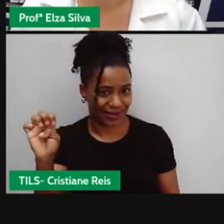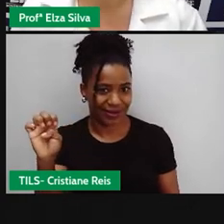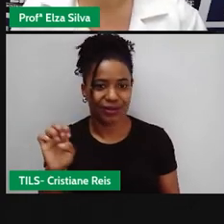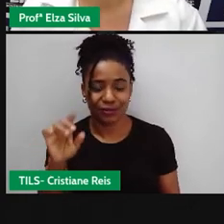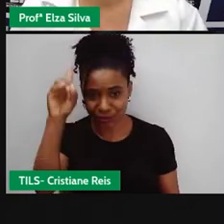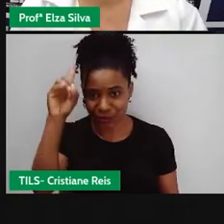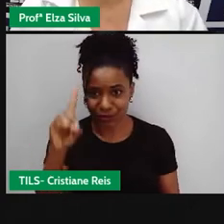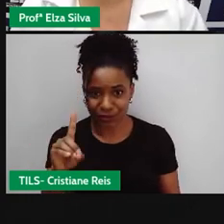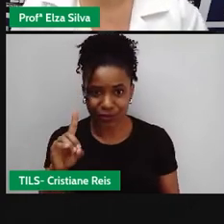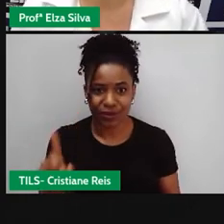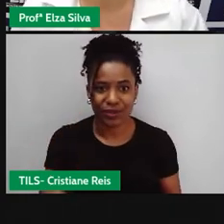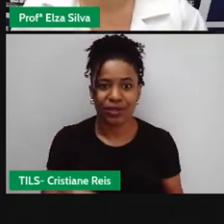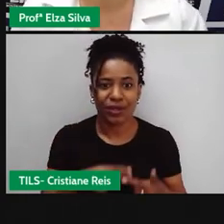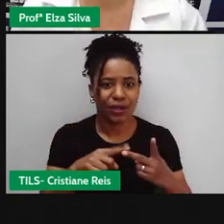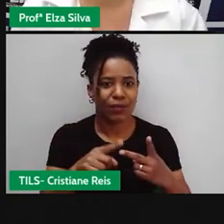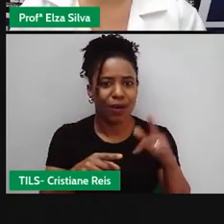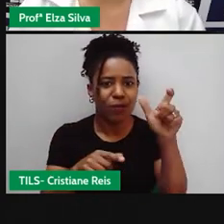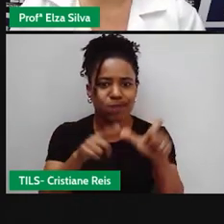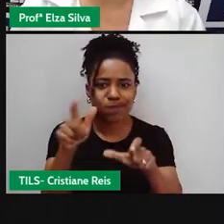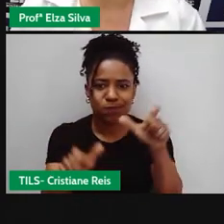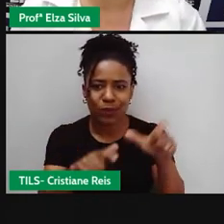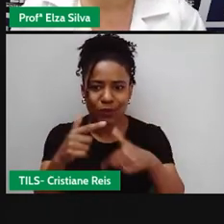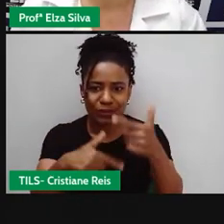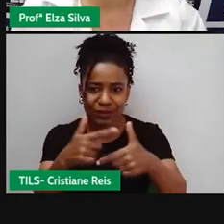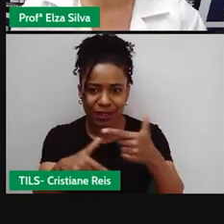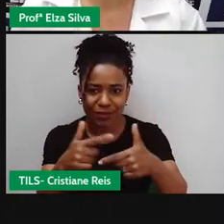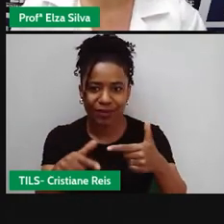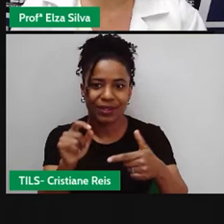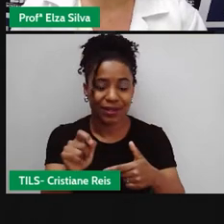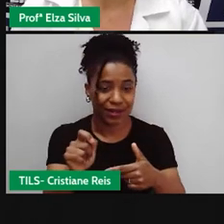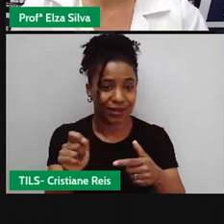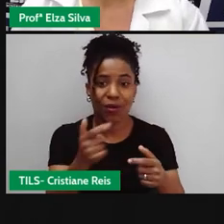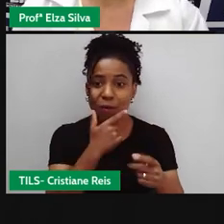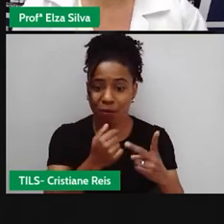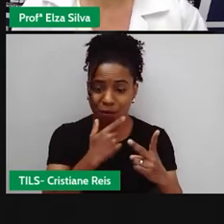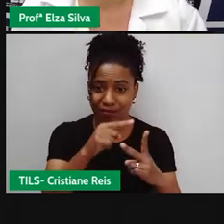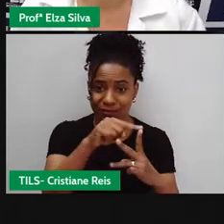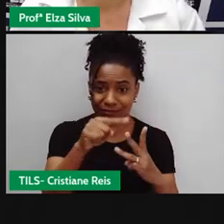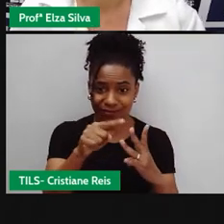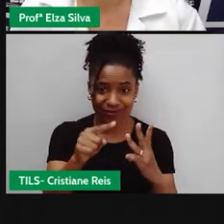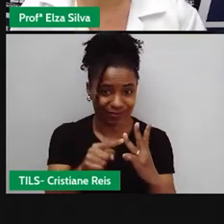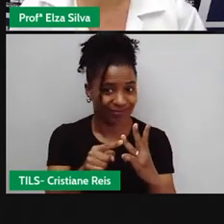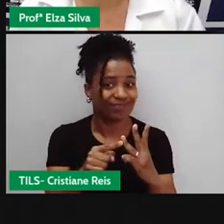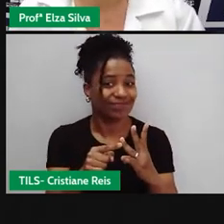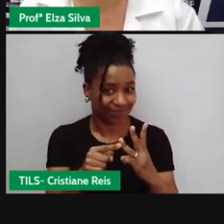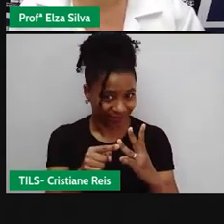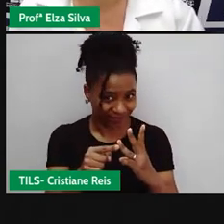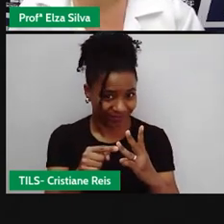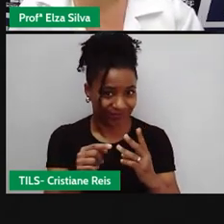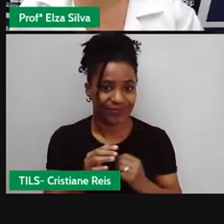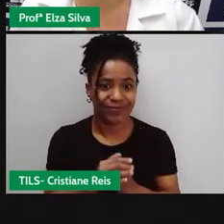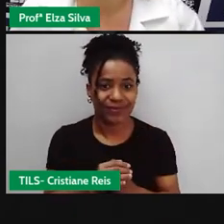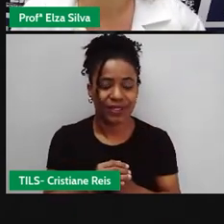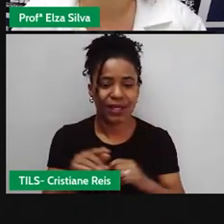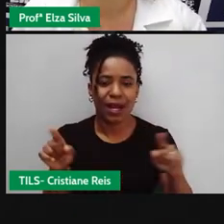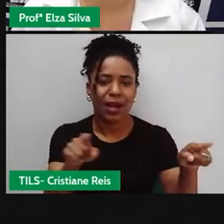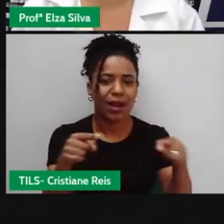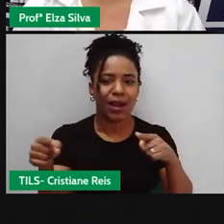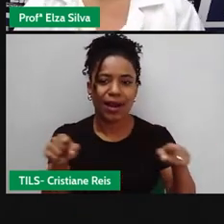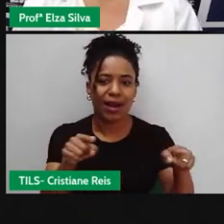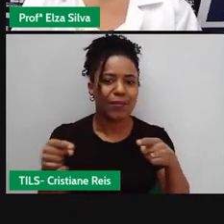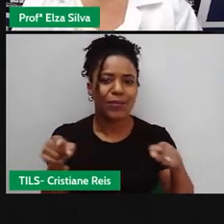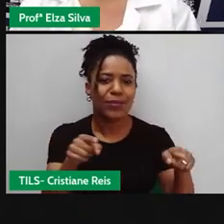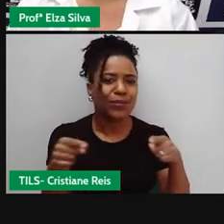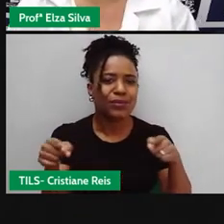Com este filme Christopher McKeer Jake Mears Music by A música Fantástica Do